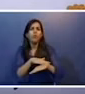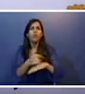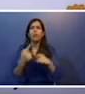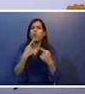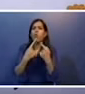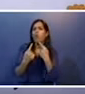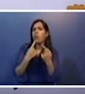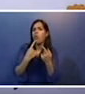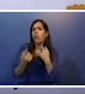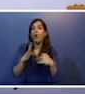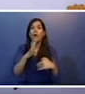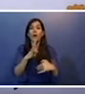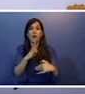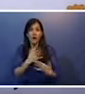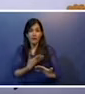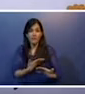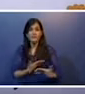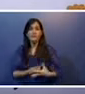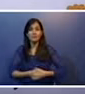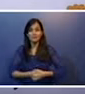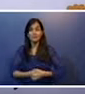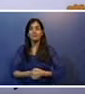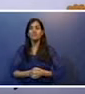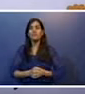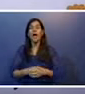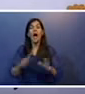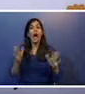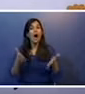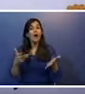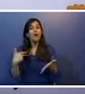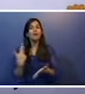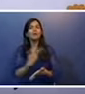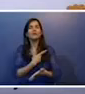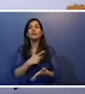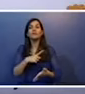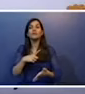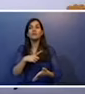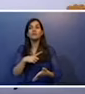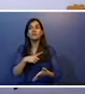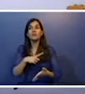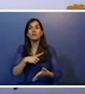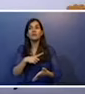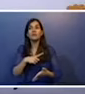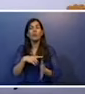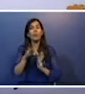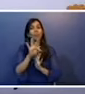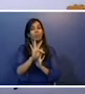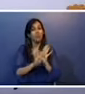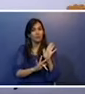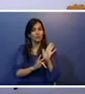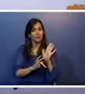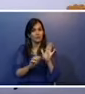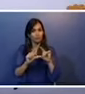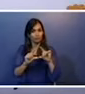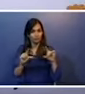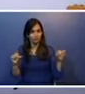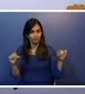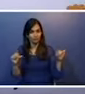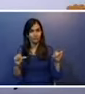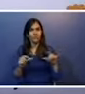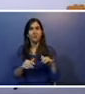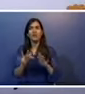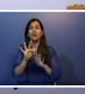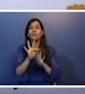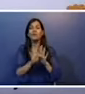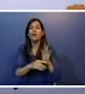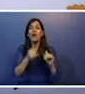si, quem se conhece, né? E aí agora nós temos um texto, tá? A seguir que é um